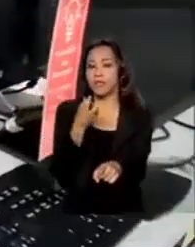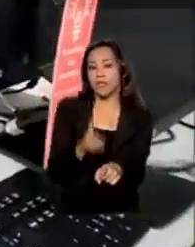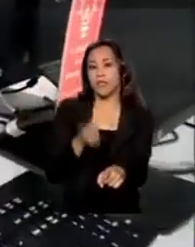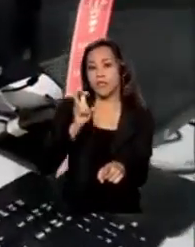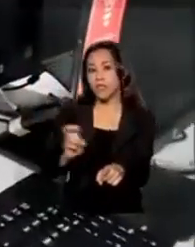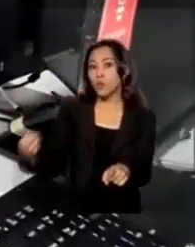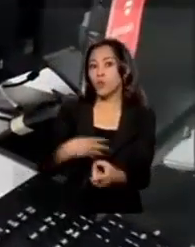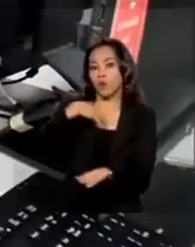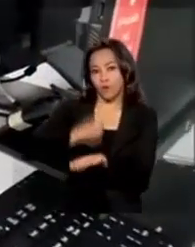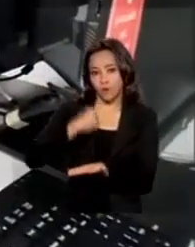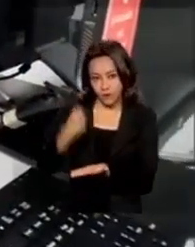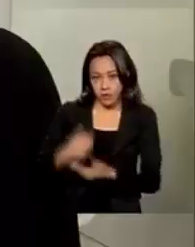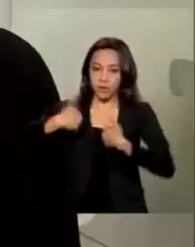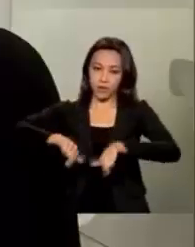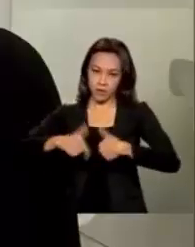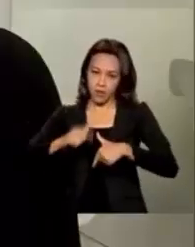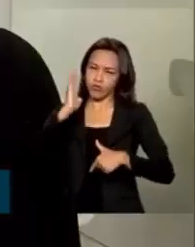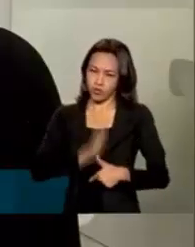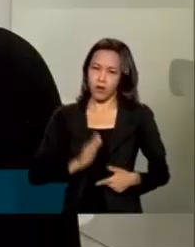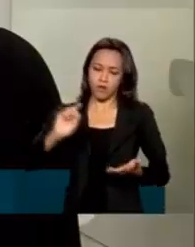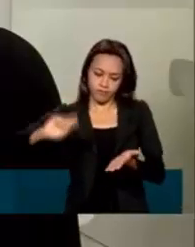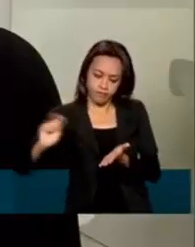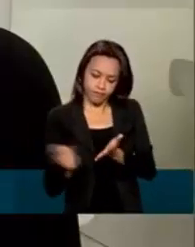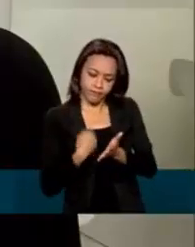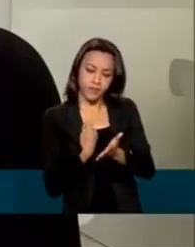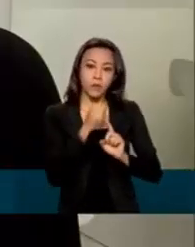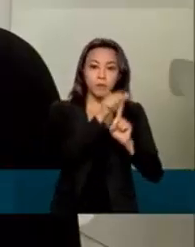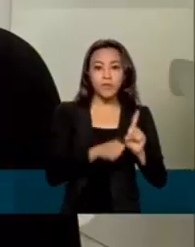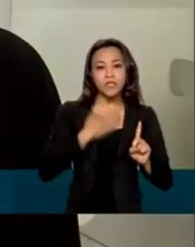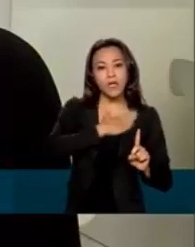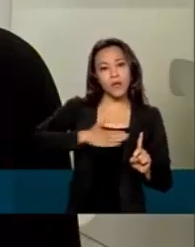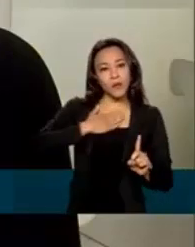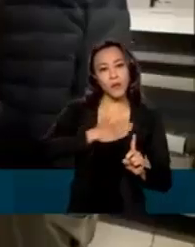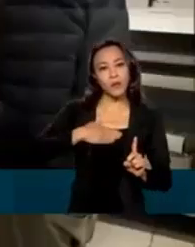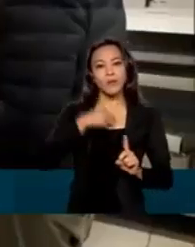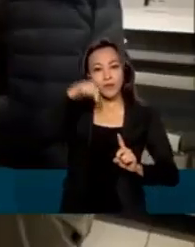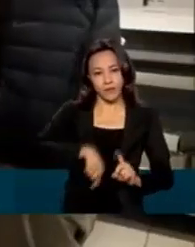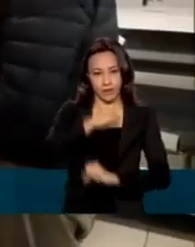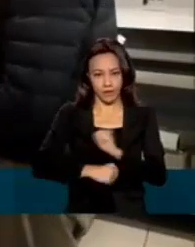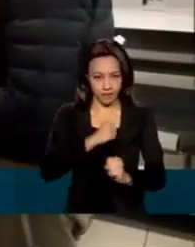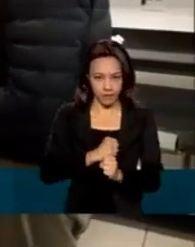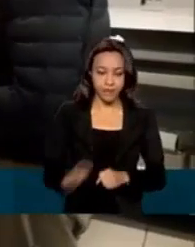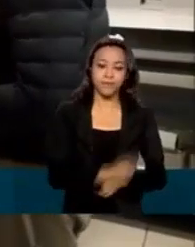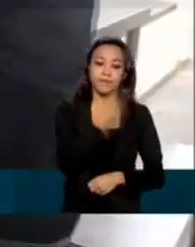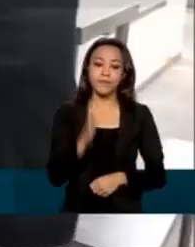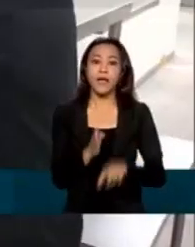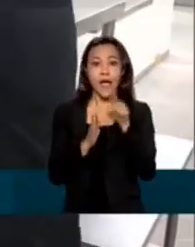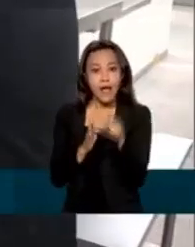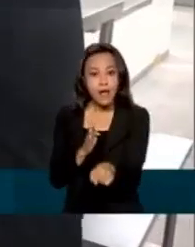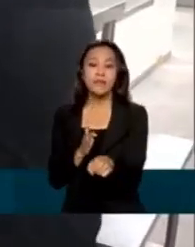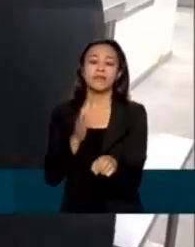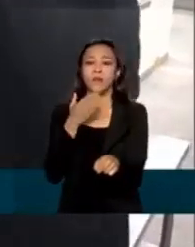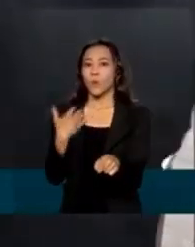novos contratos de trabalho Com carteira assinada em agosto de 2021 Essa é a maior